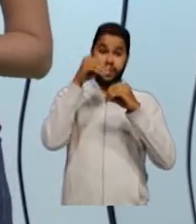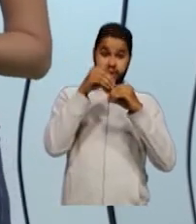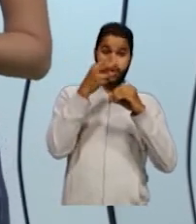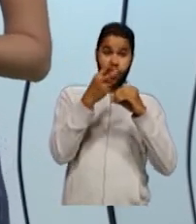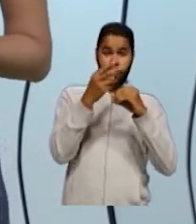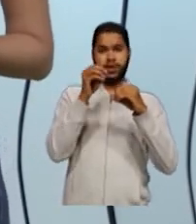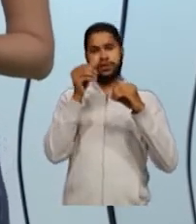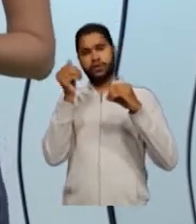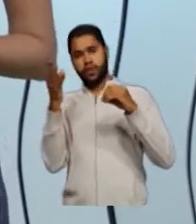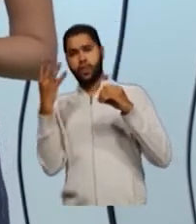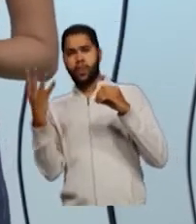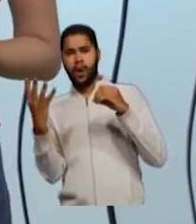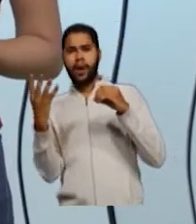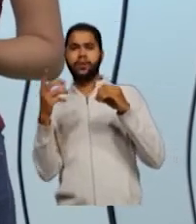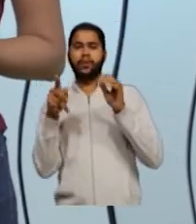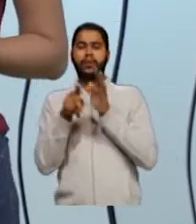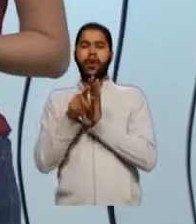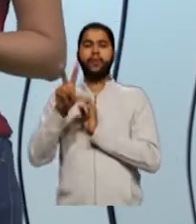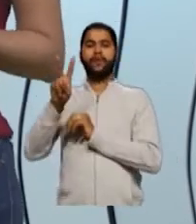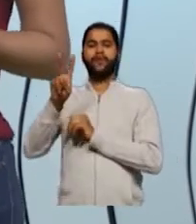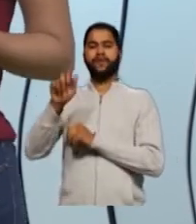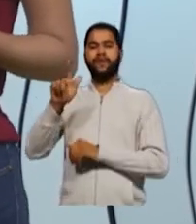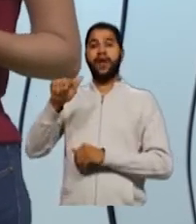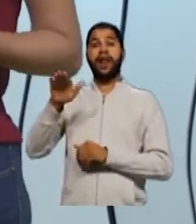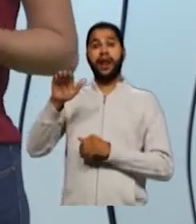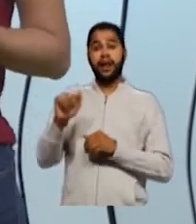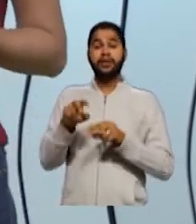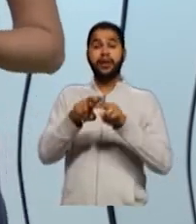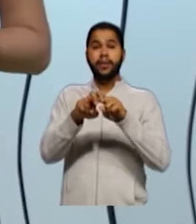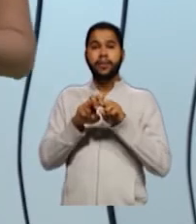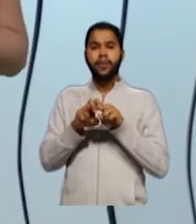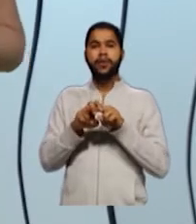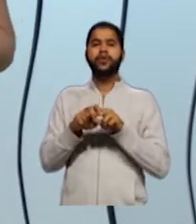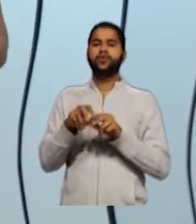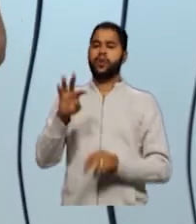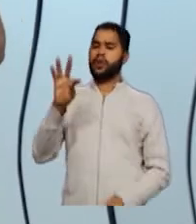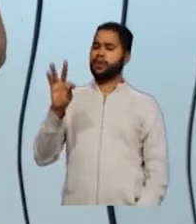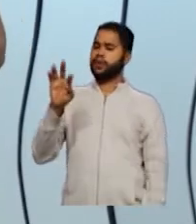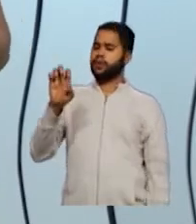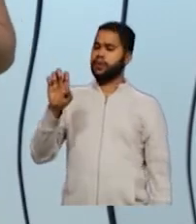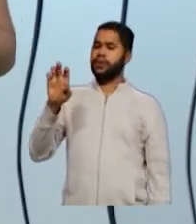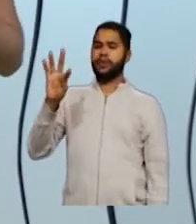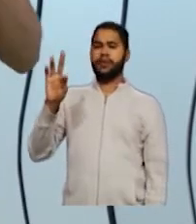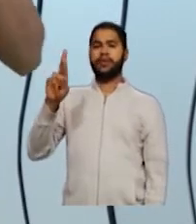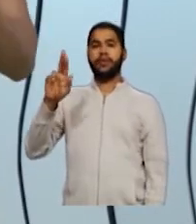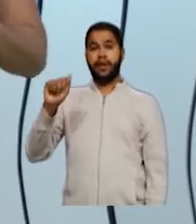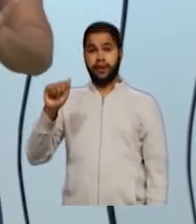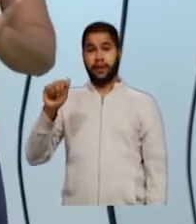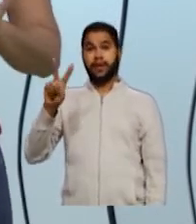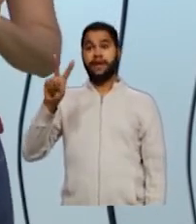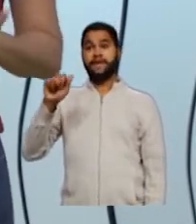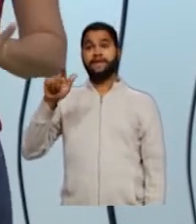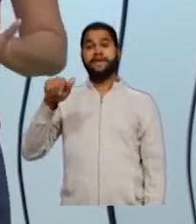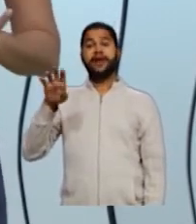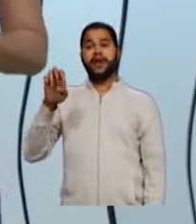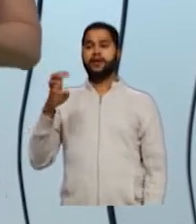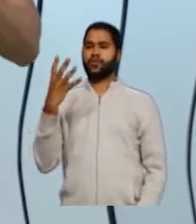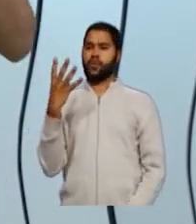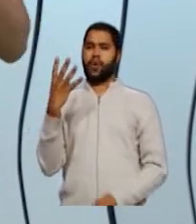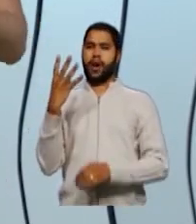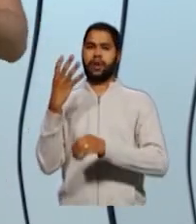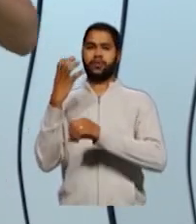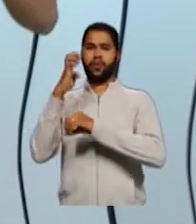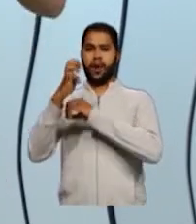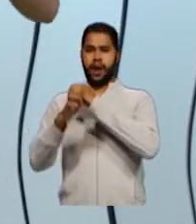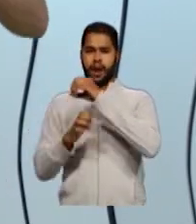seja, na camada de valência. Por isso, o termo tetravalente, ou seja, ele tem quatro elétrons